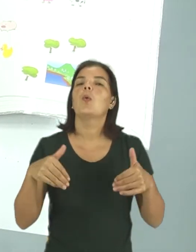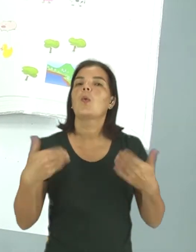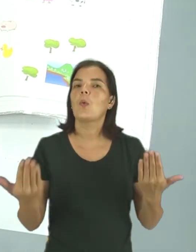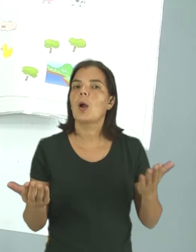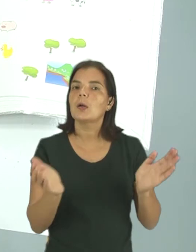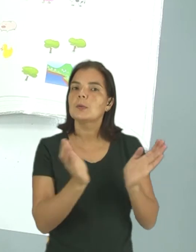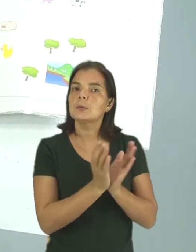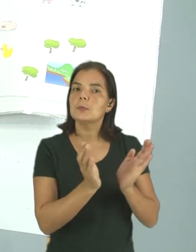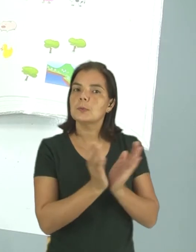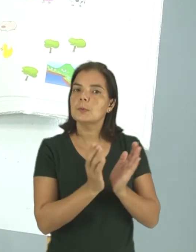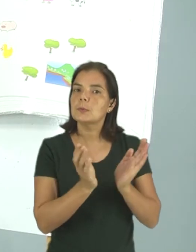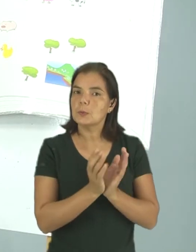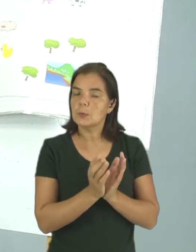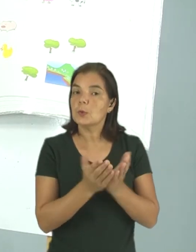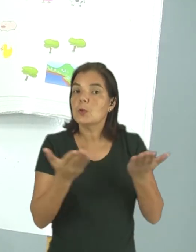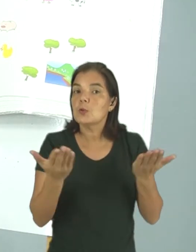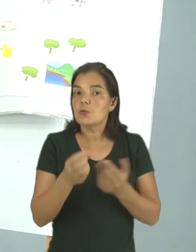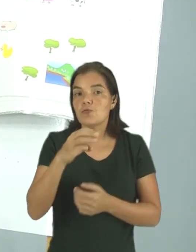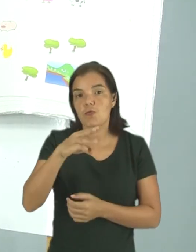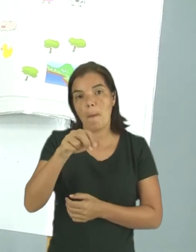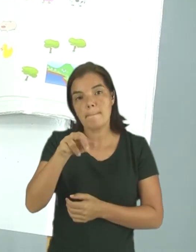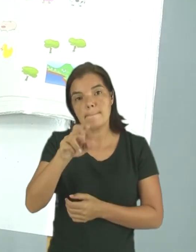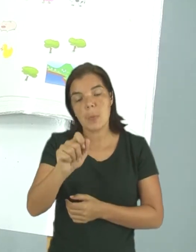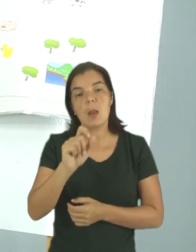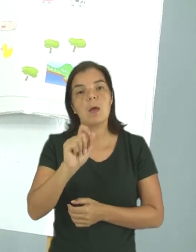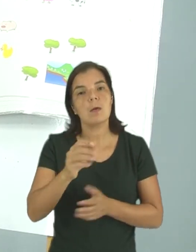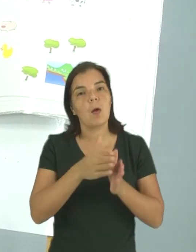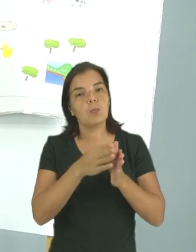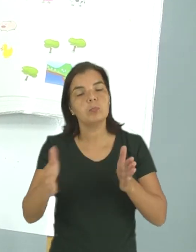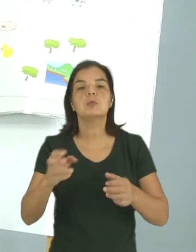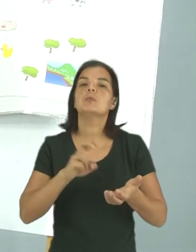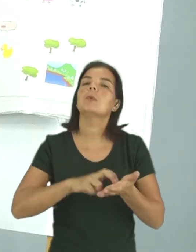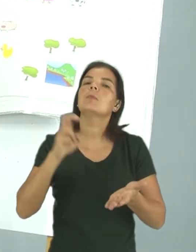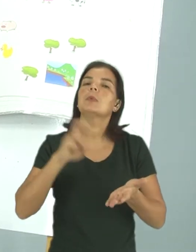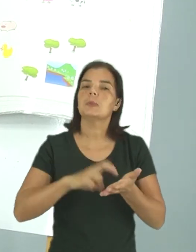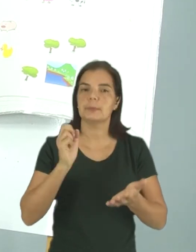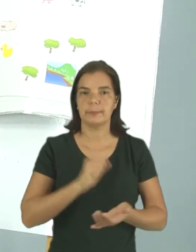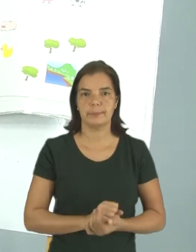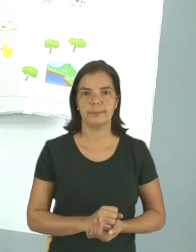desses grupos de atividades de Mila, Que quer dizer o período da manhã?